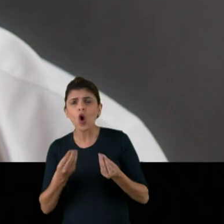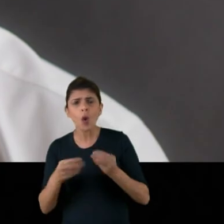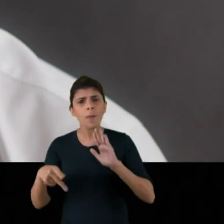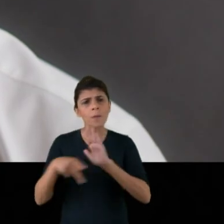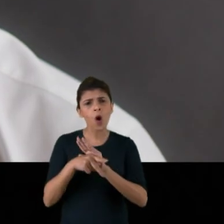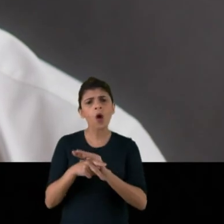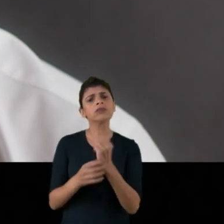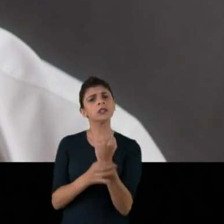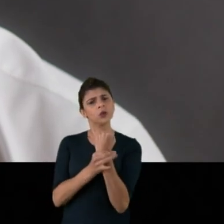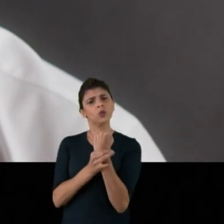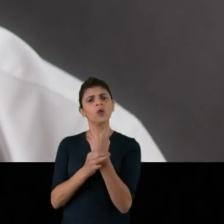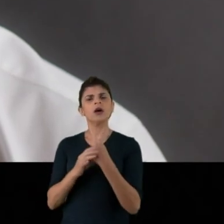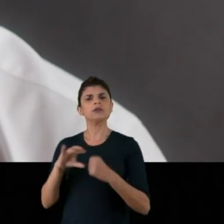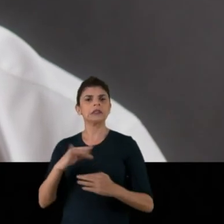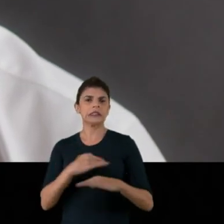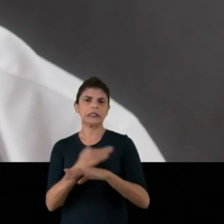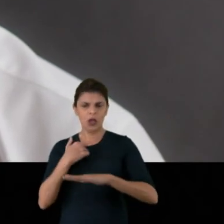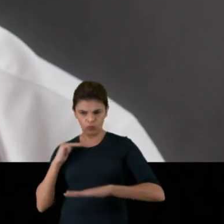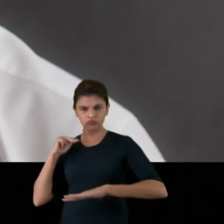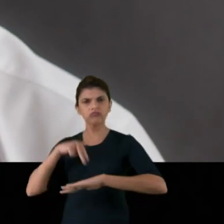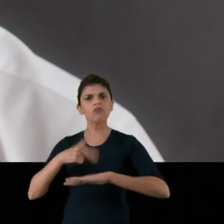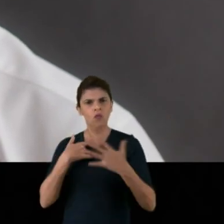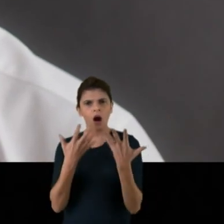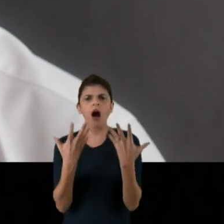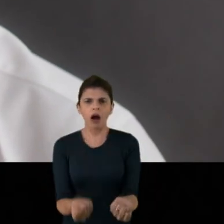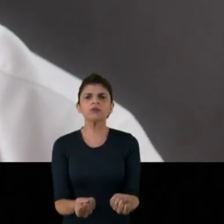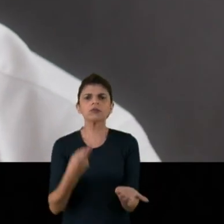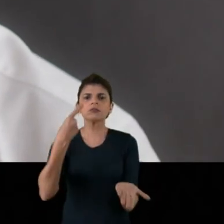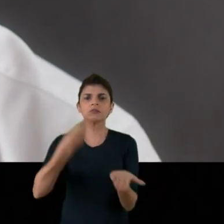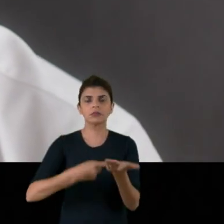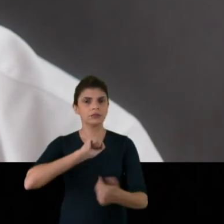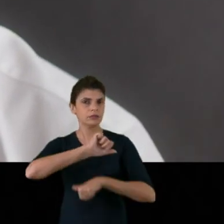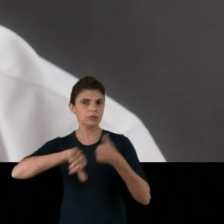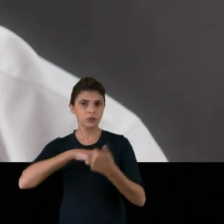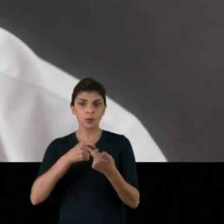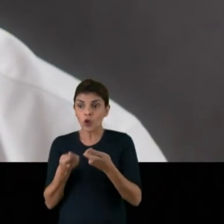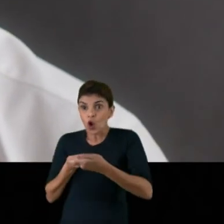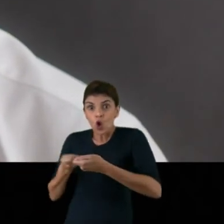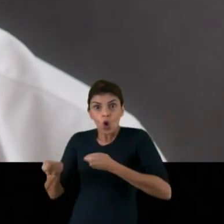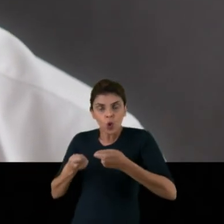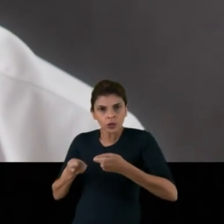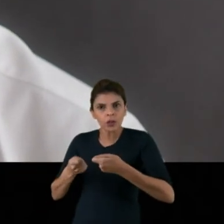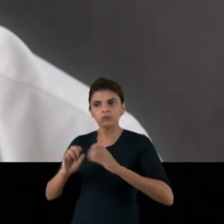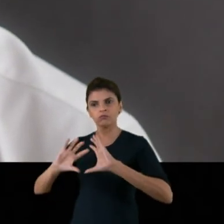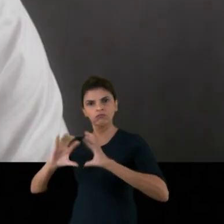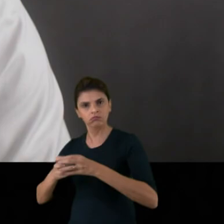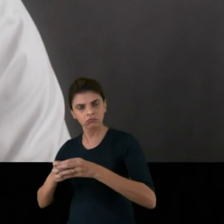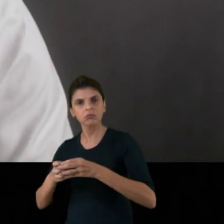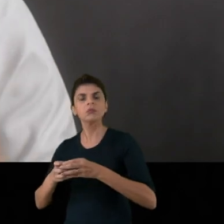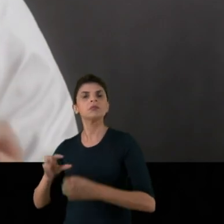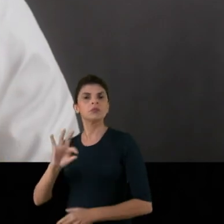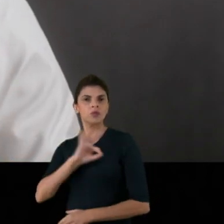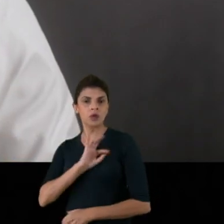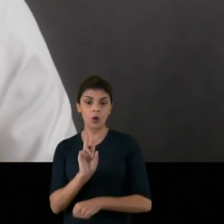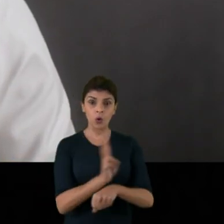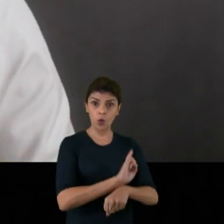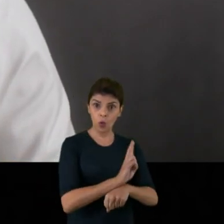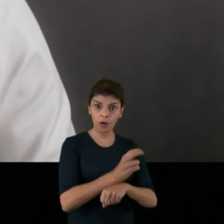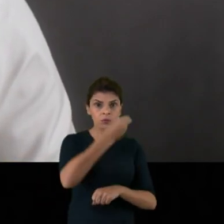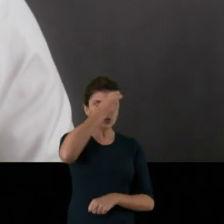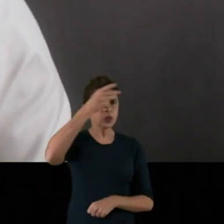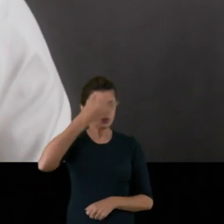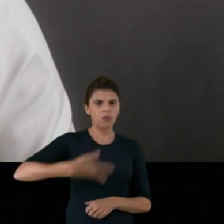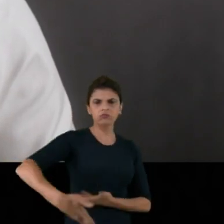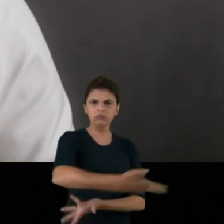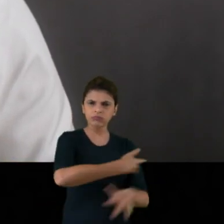o comando da integração de todas as forças de segurança na cidade. Essa vai ser a grande mudança. Com o controle das forças